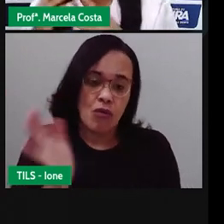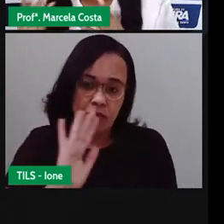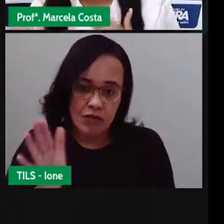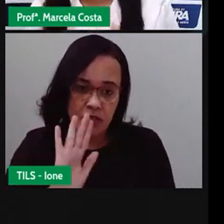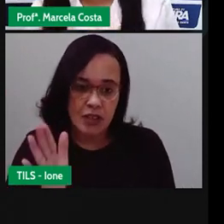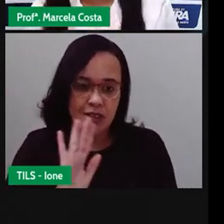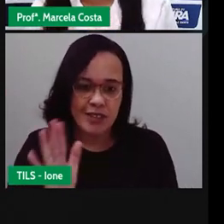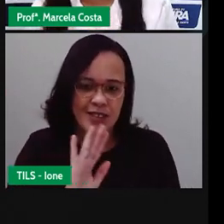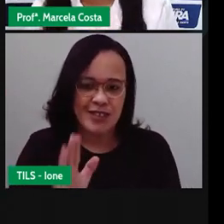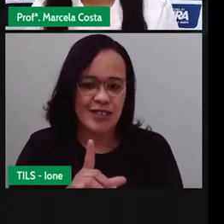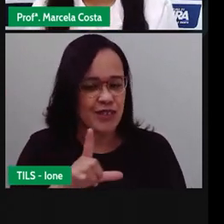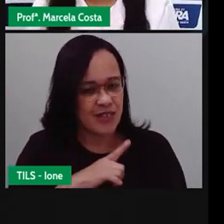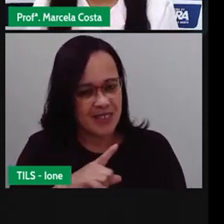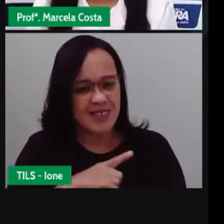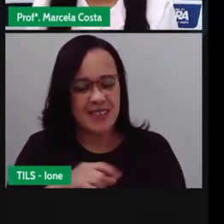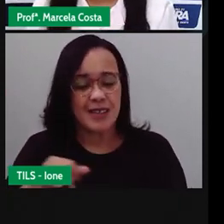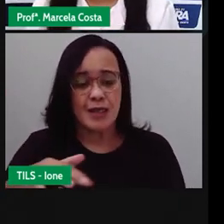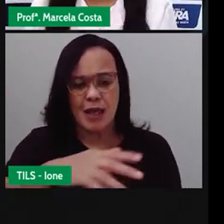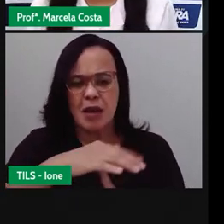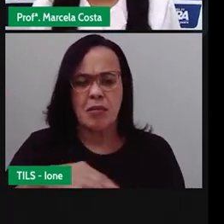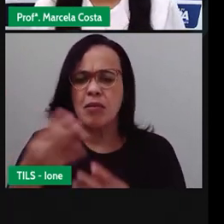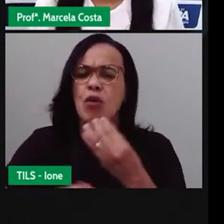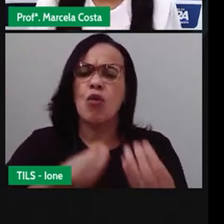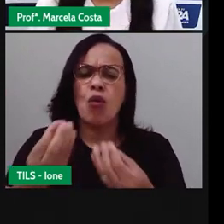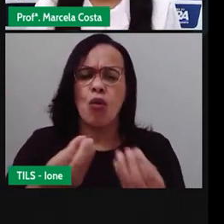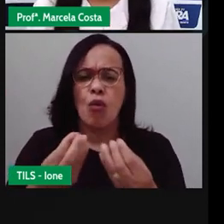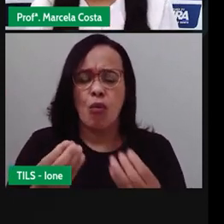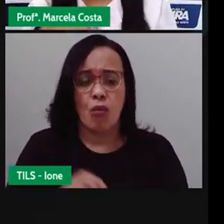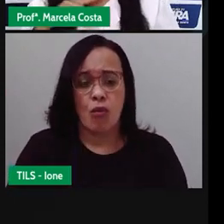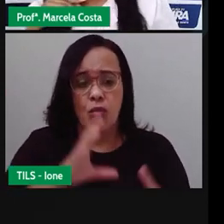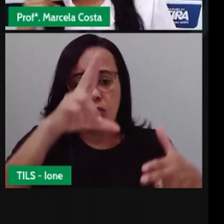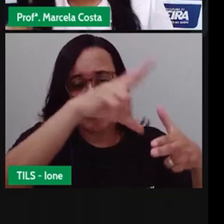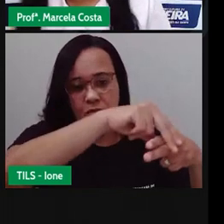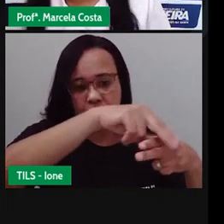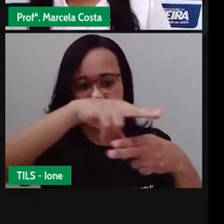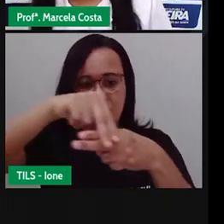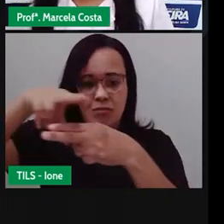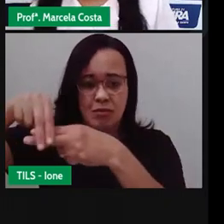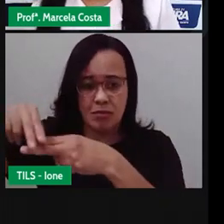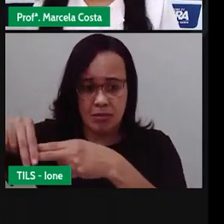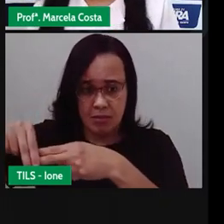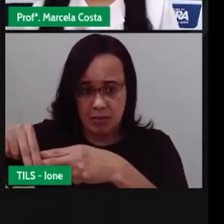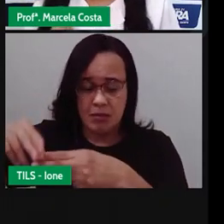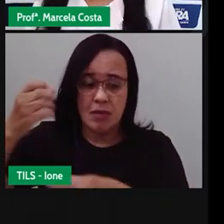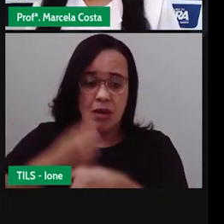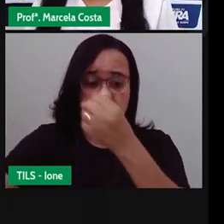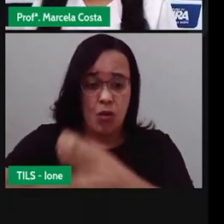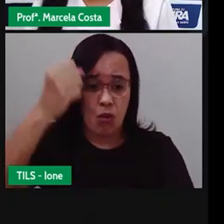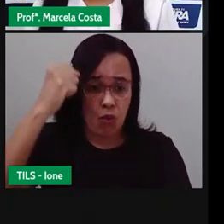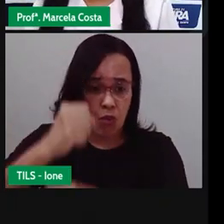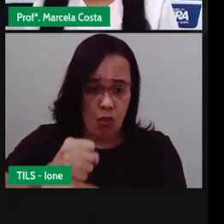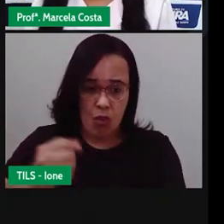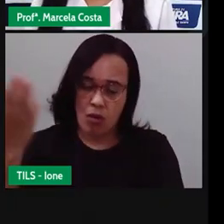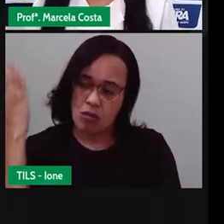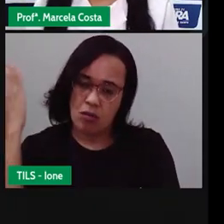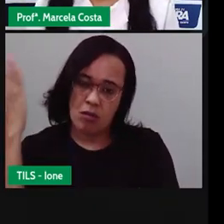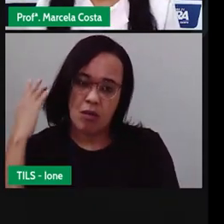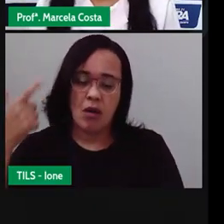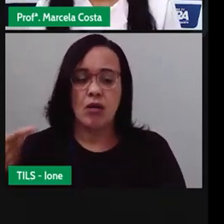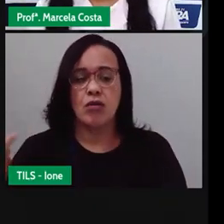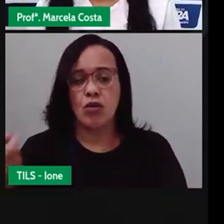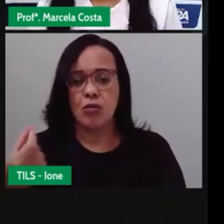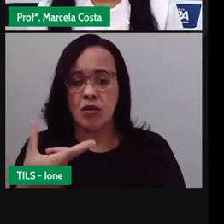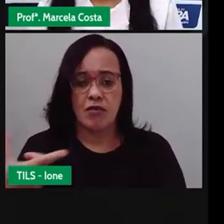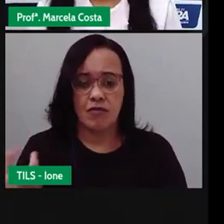praça do Cordel, desses literaturas que foram apresentadas no ano passado, na exceção de 2020, da